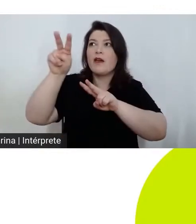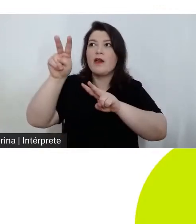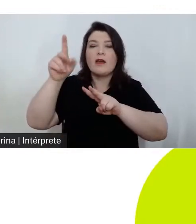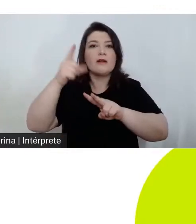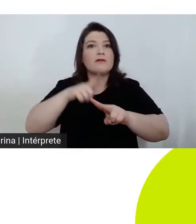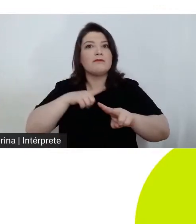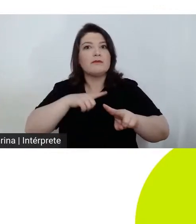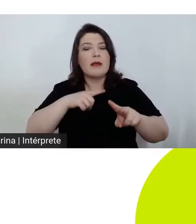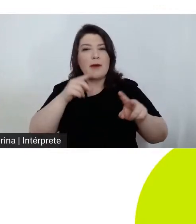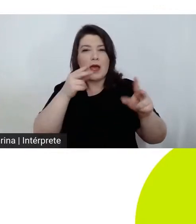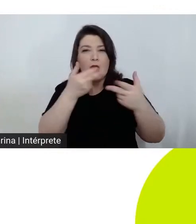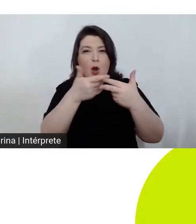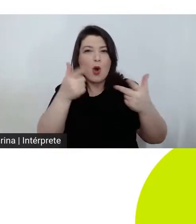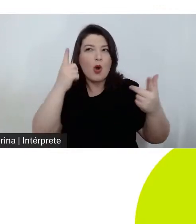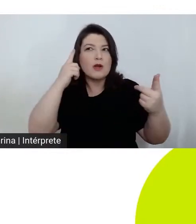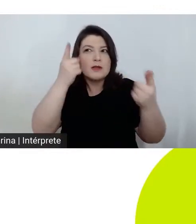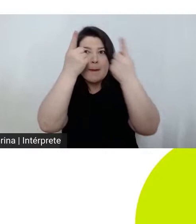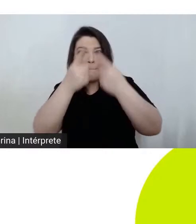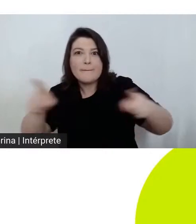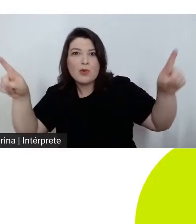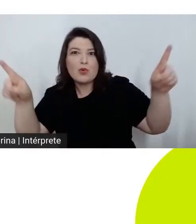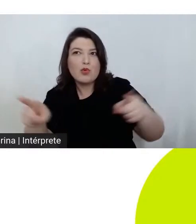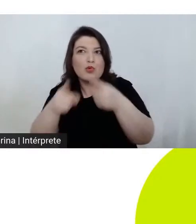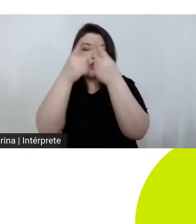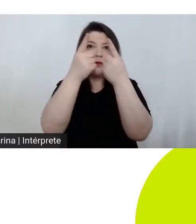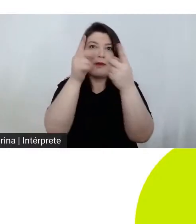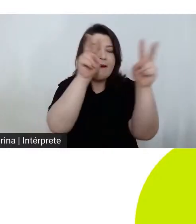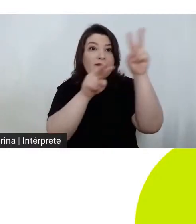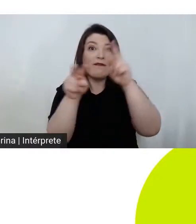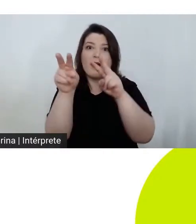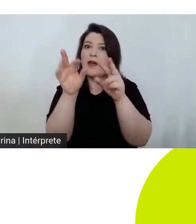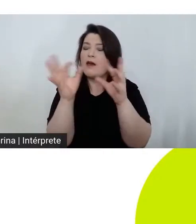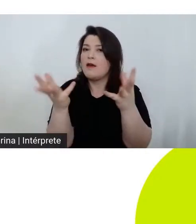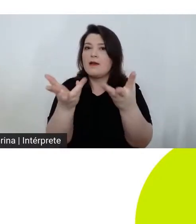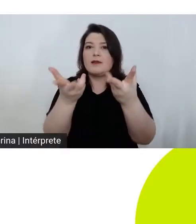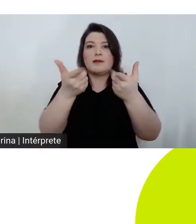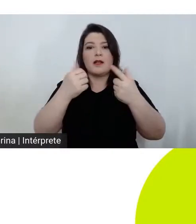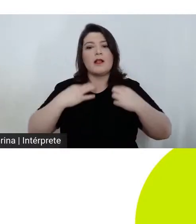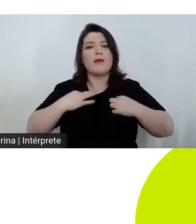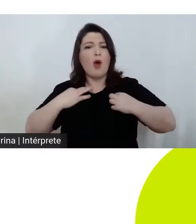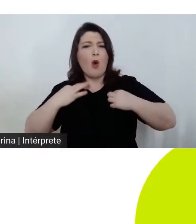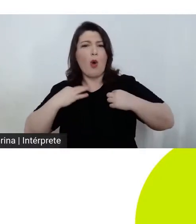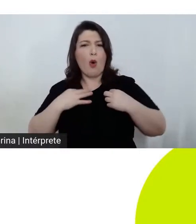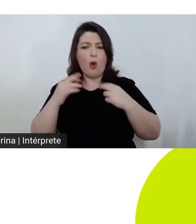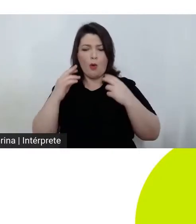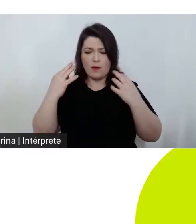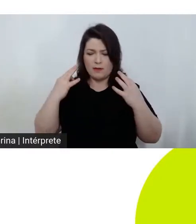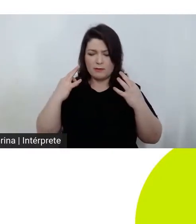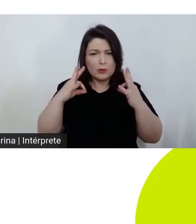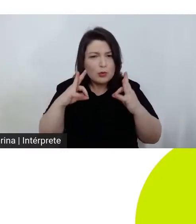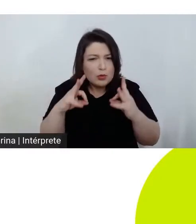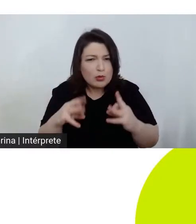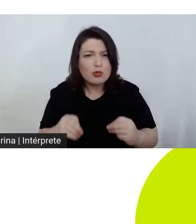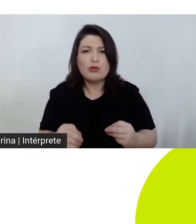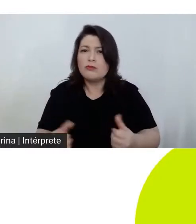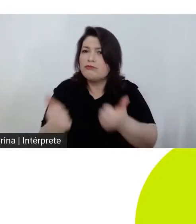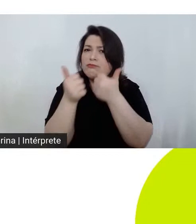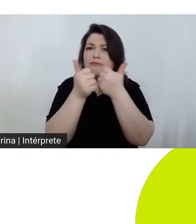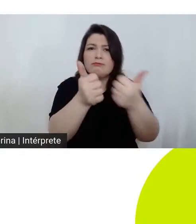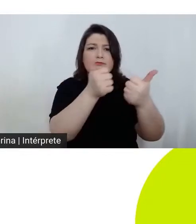filme, as músicas são excelentes. O cenário e figurino compõem personagens todos muito bem